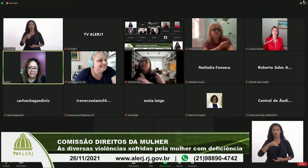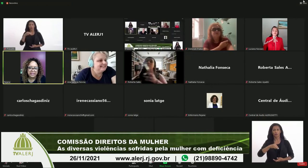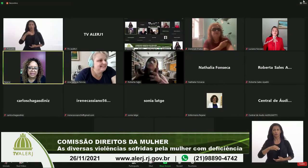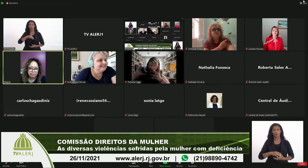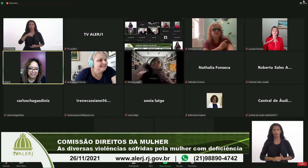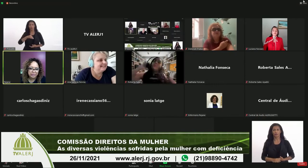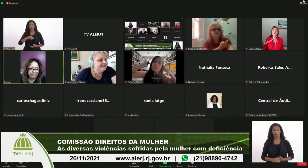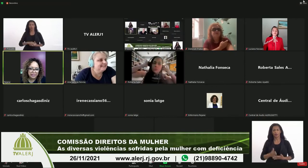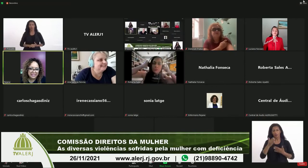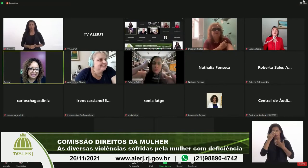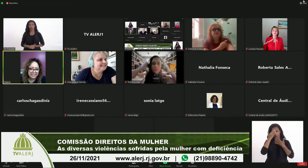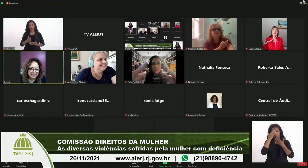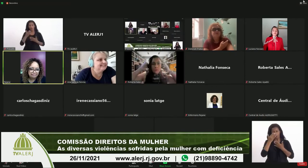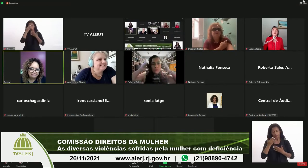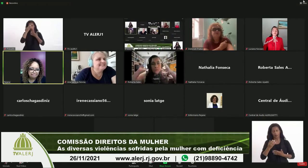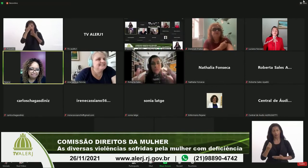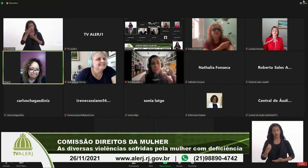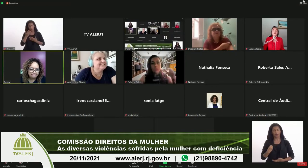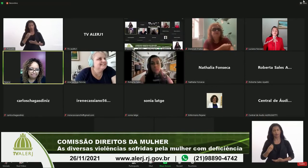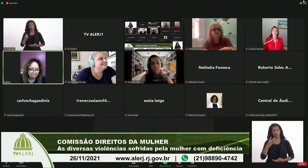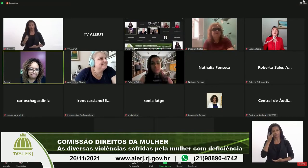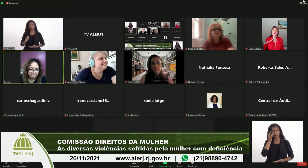obrigada pela sua presença aqui